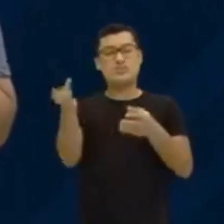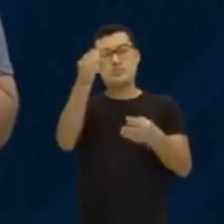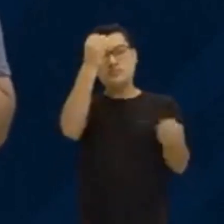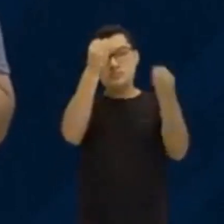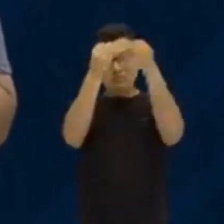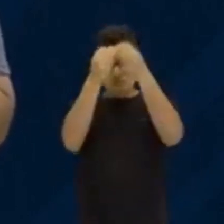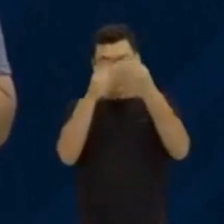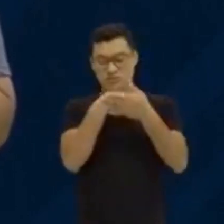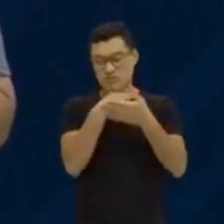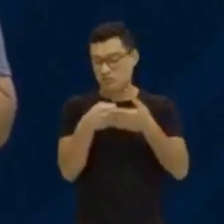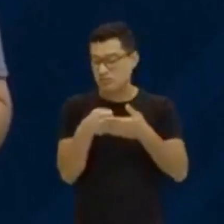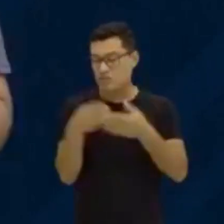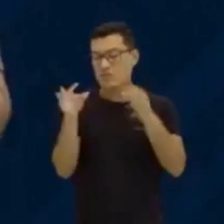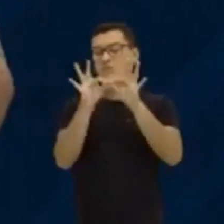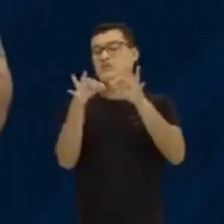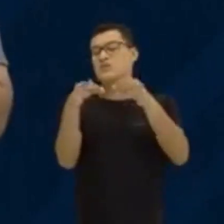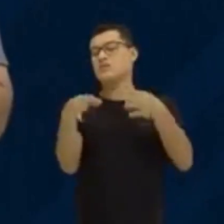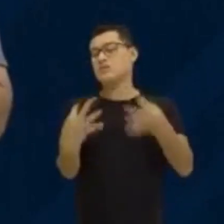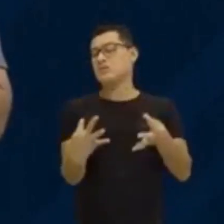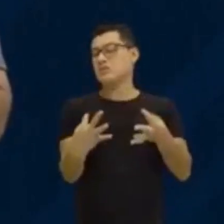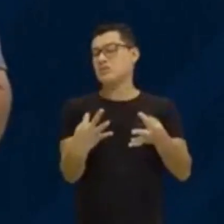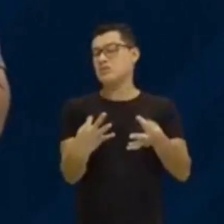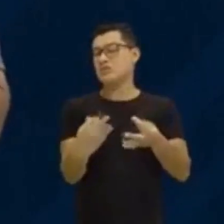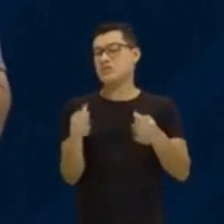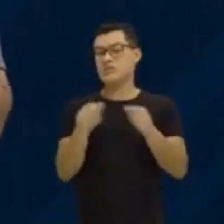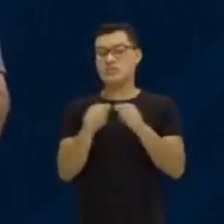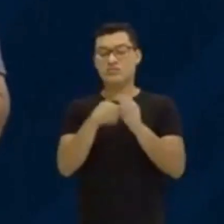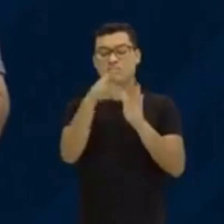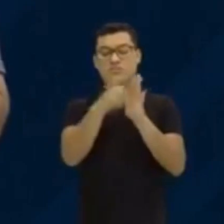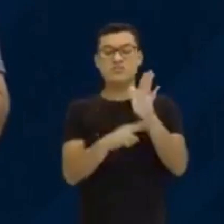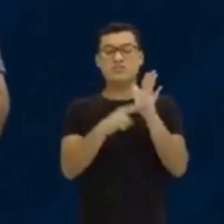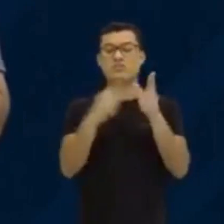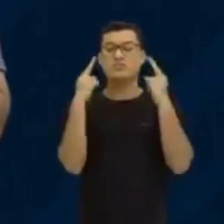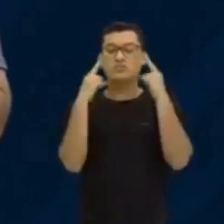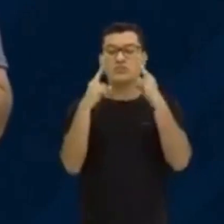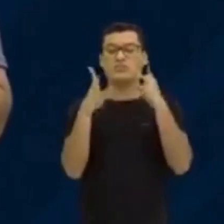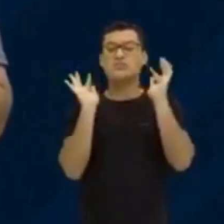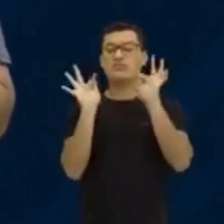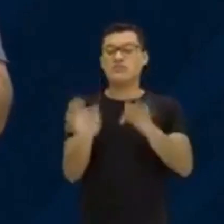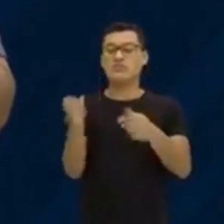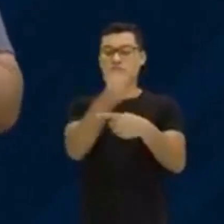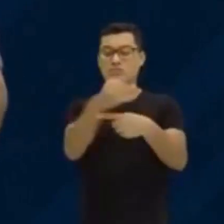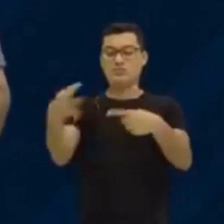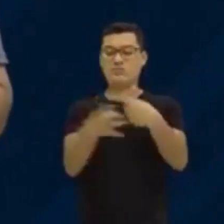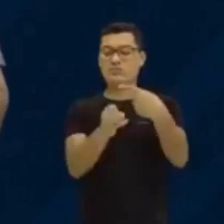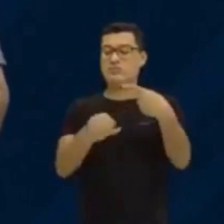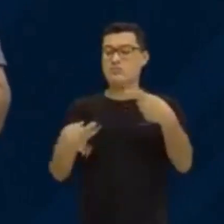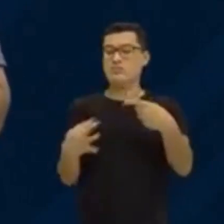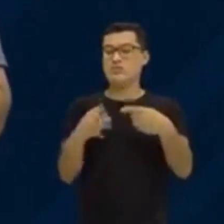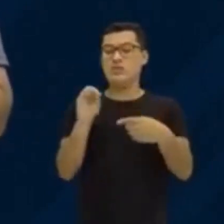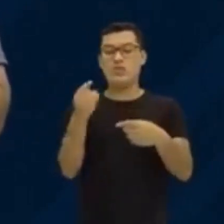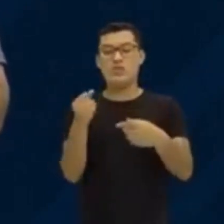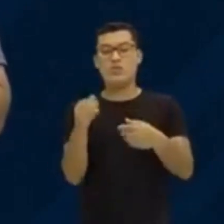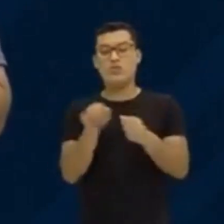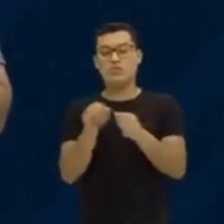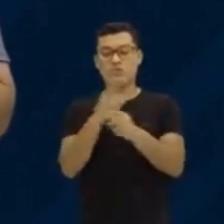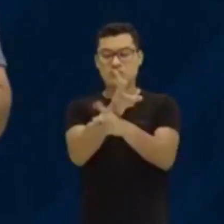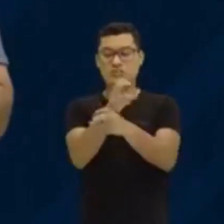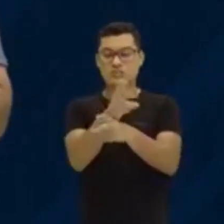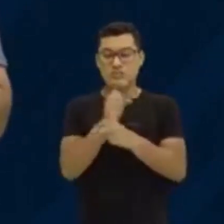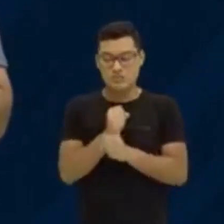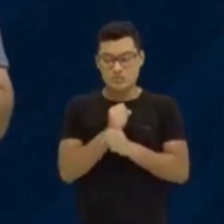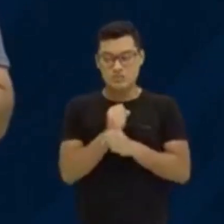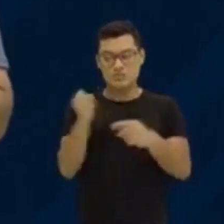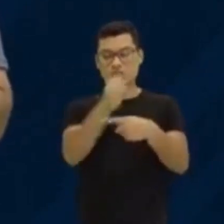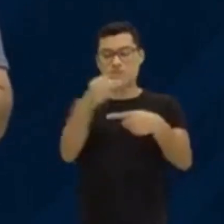lá, simples ou composta, aplica as regras, vai encontrar uma fração no final. Depois, vai na calculadora, divide o numerador pelo